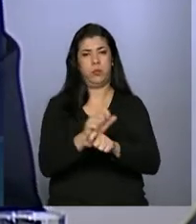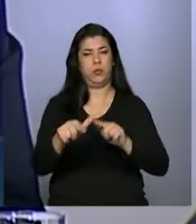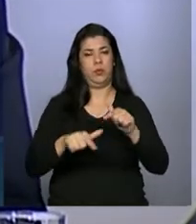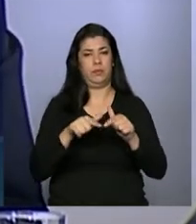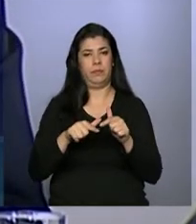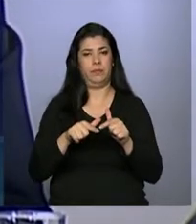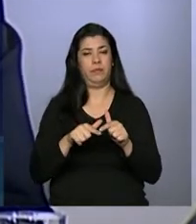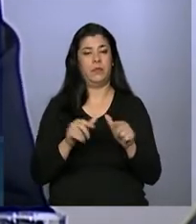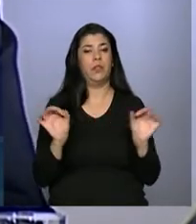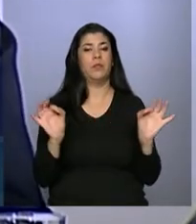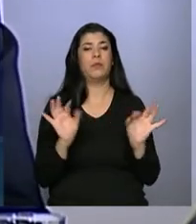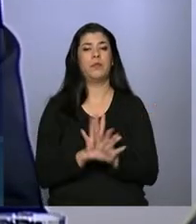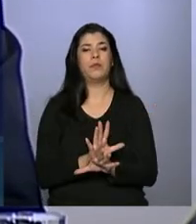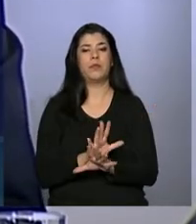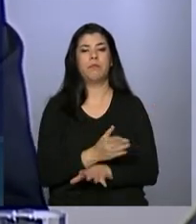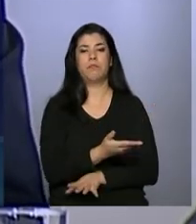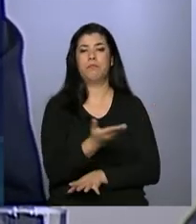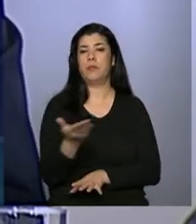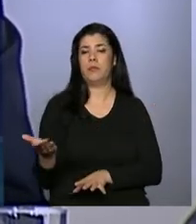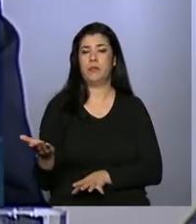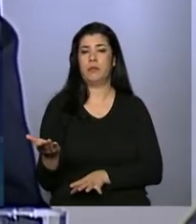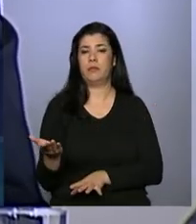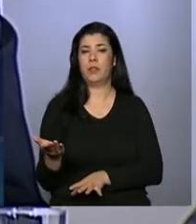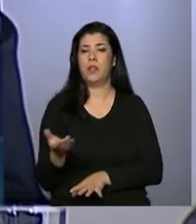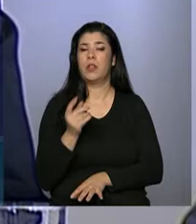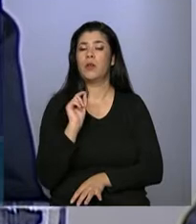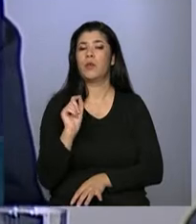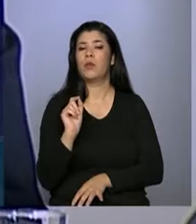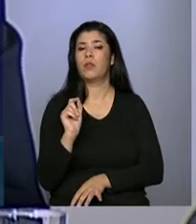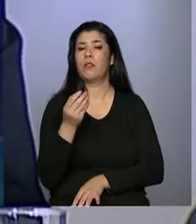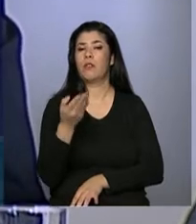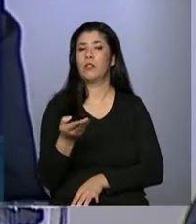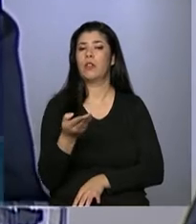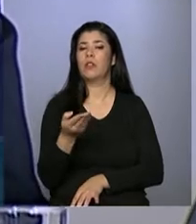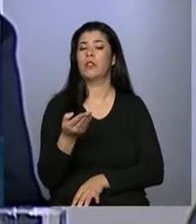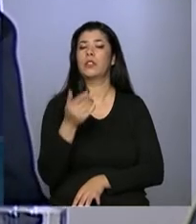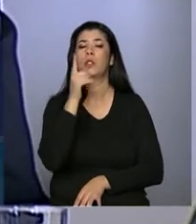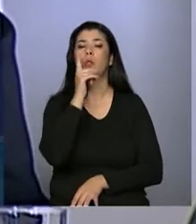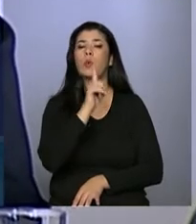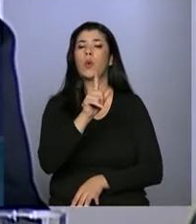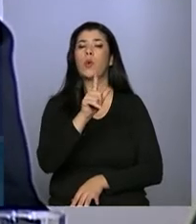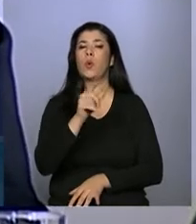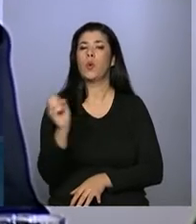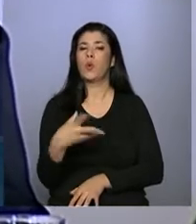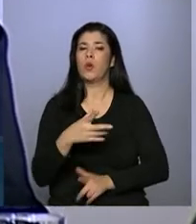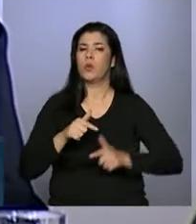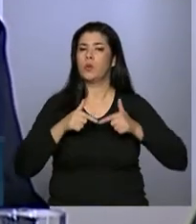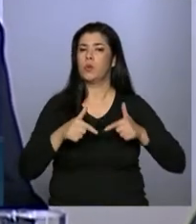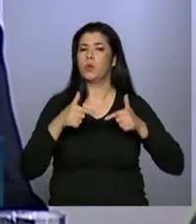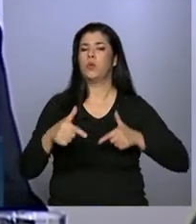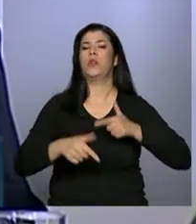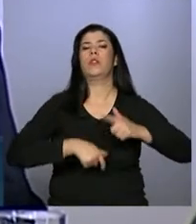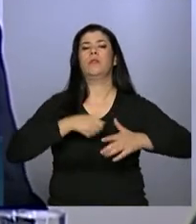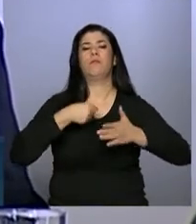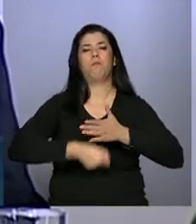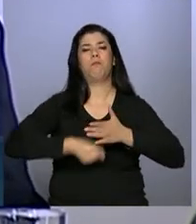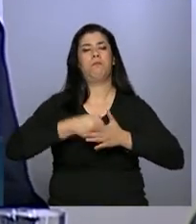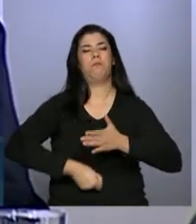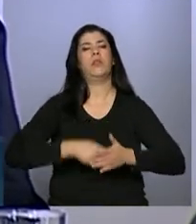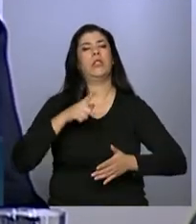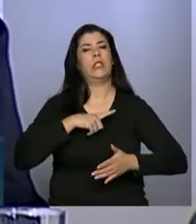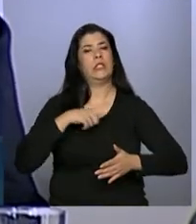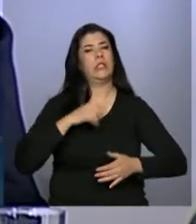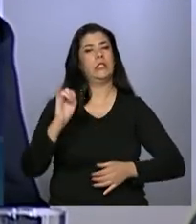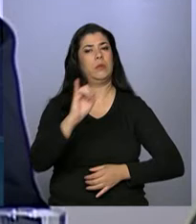Enfim, senhoras e senhores, para que essa e outras lutas sejam ainda mais exitosas